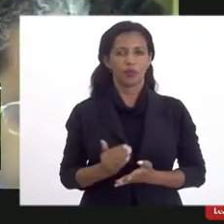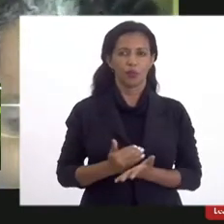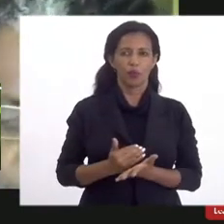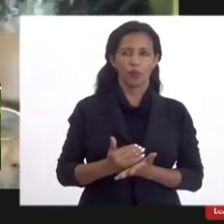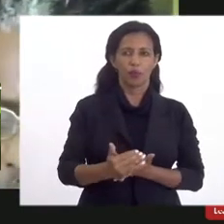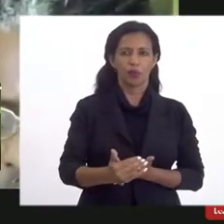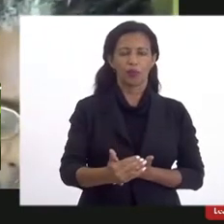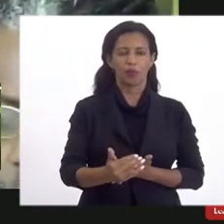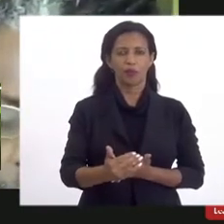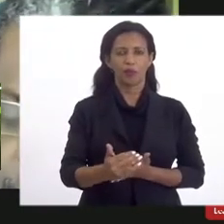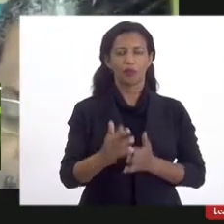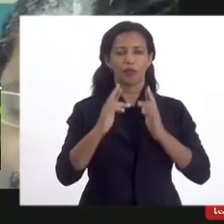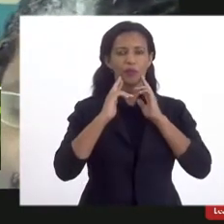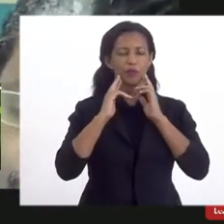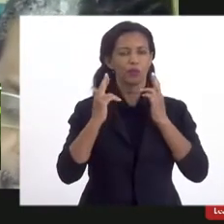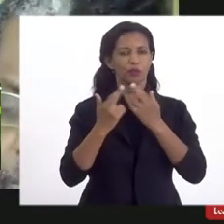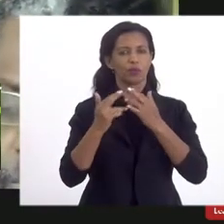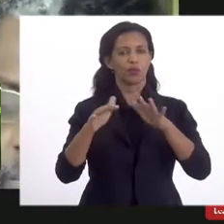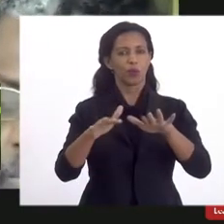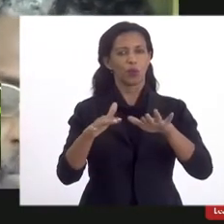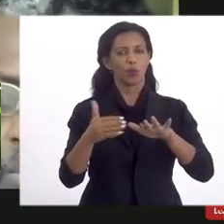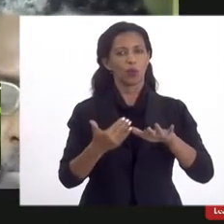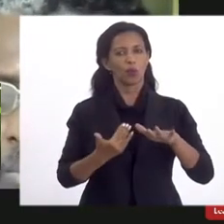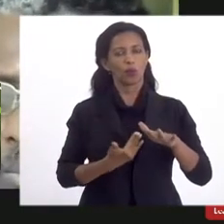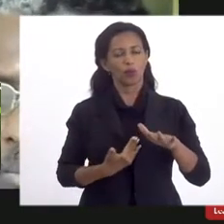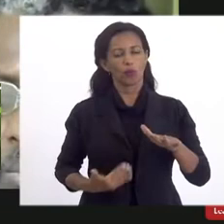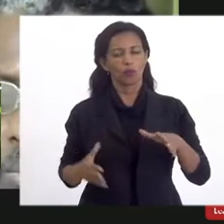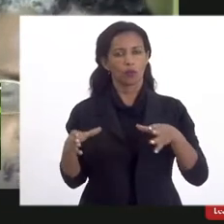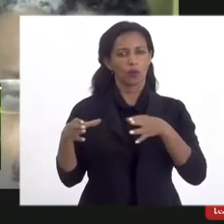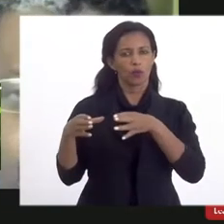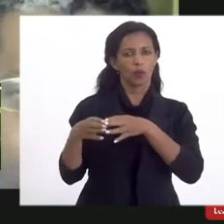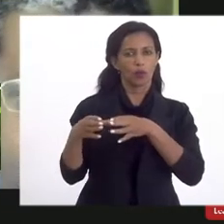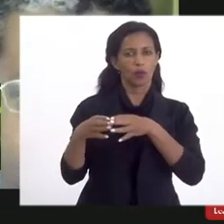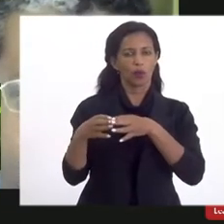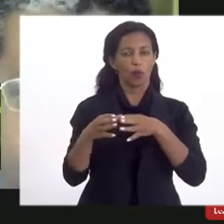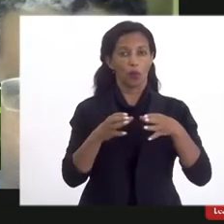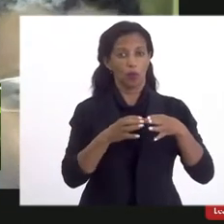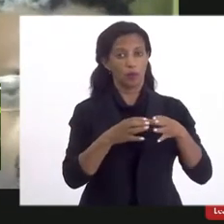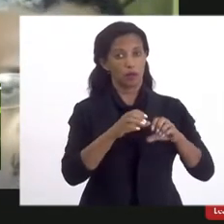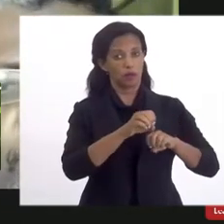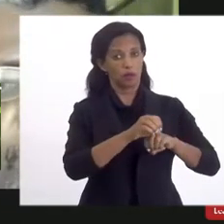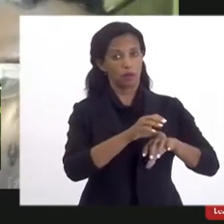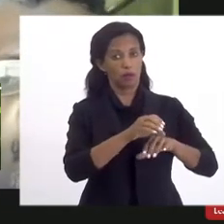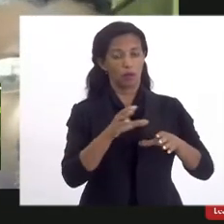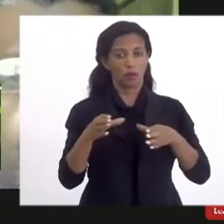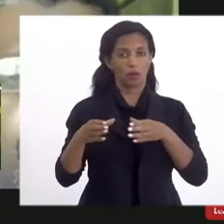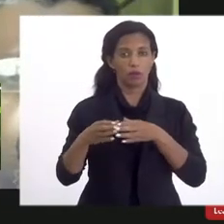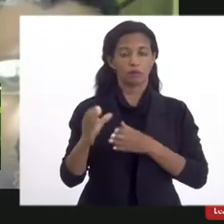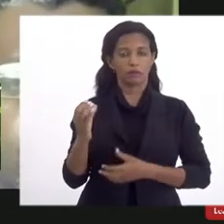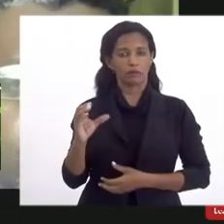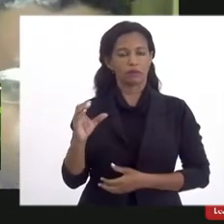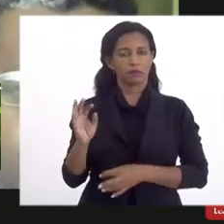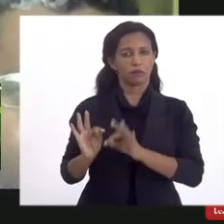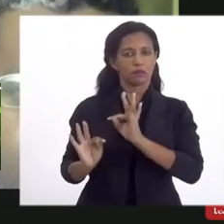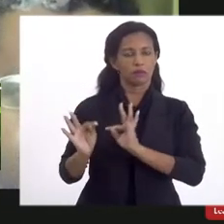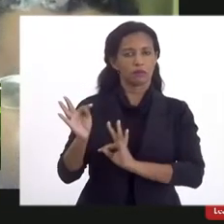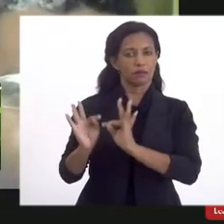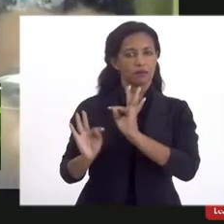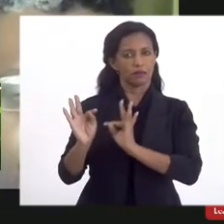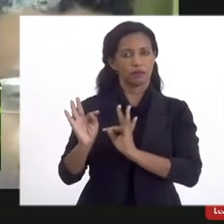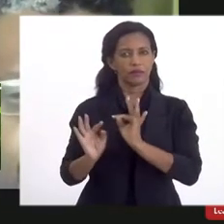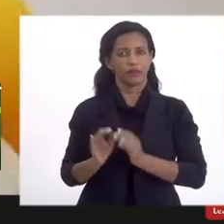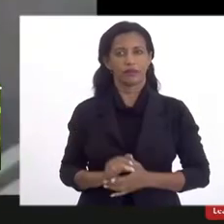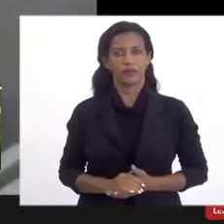início à audiência pública conjunta da Comissão de Educação com a Comissão de Ciência e Tecnologia.